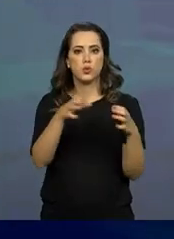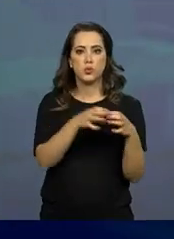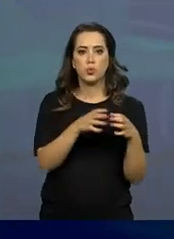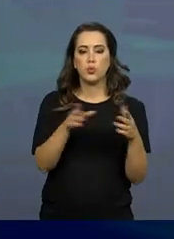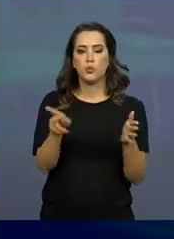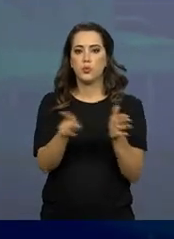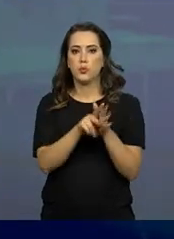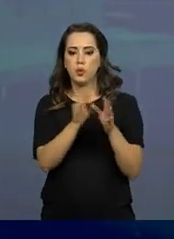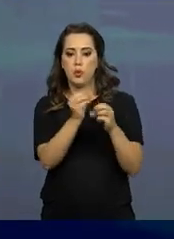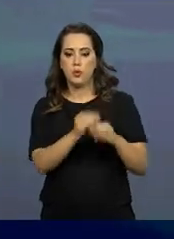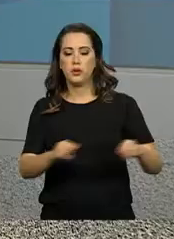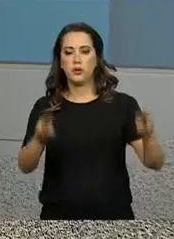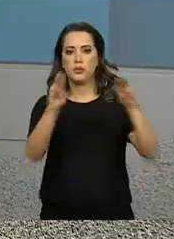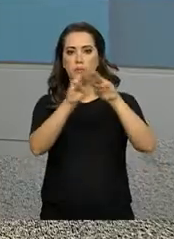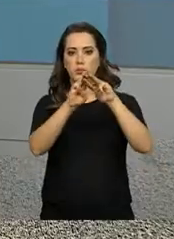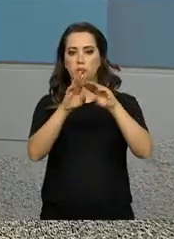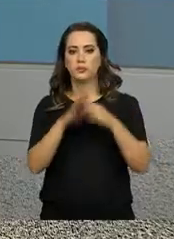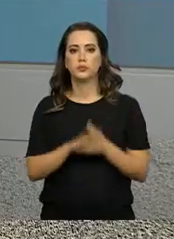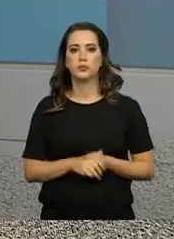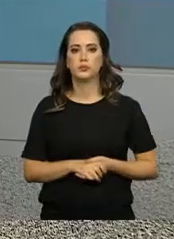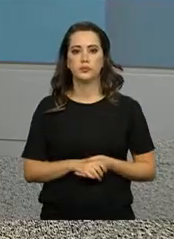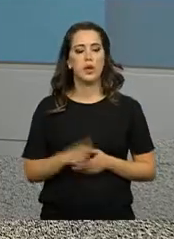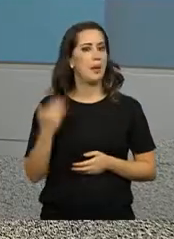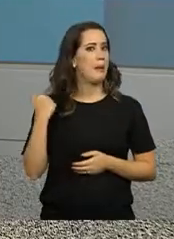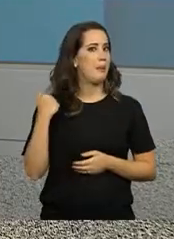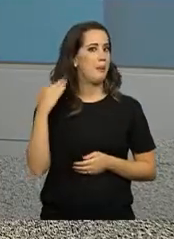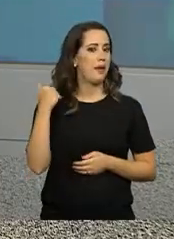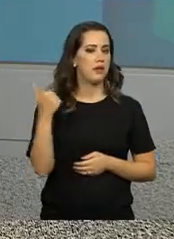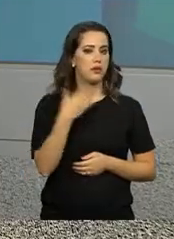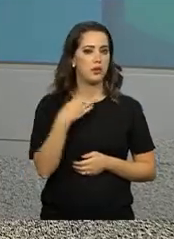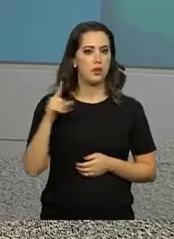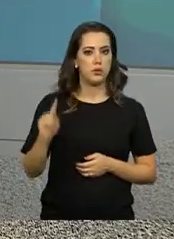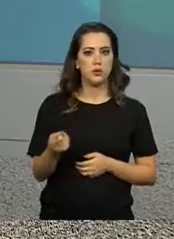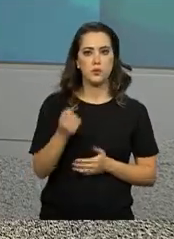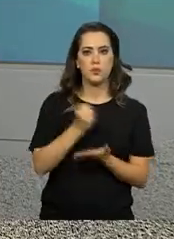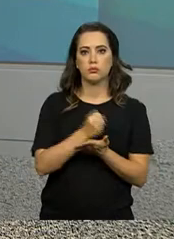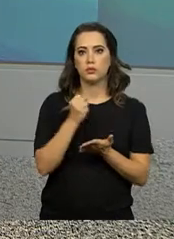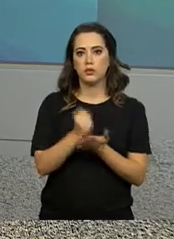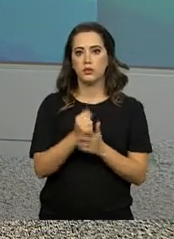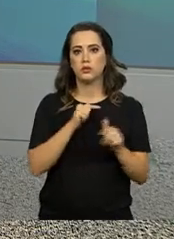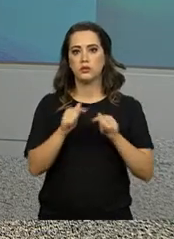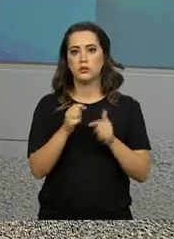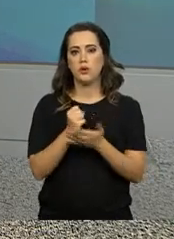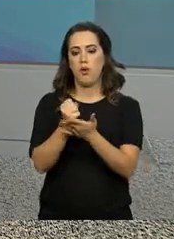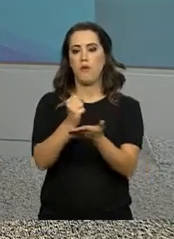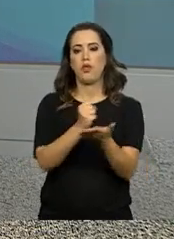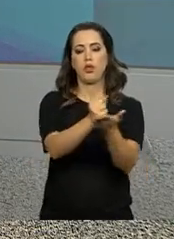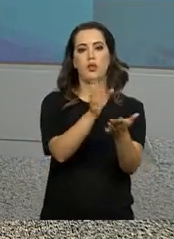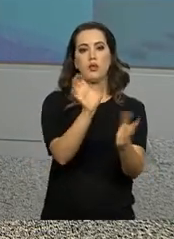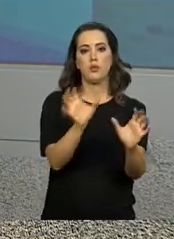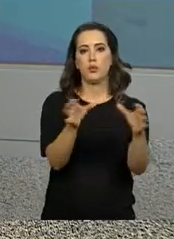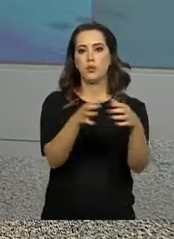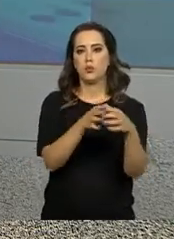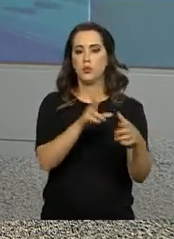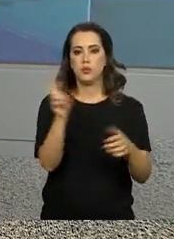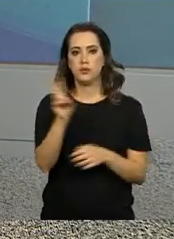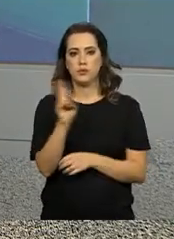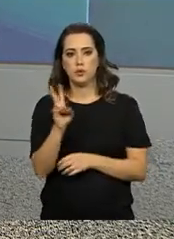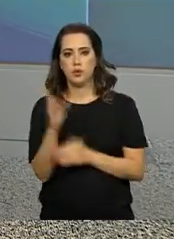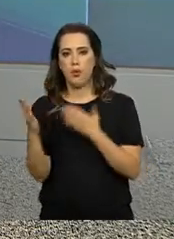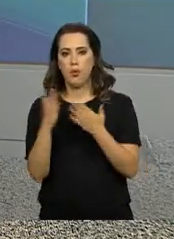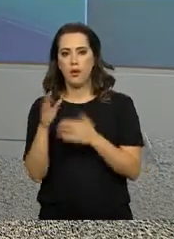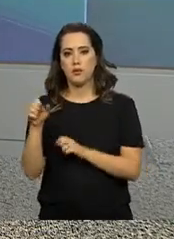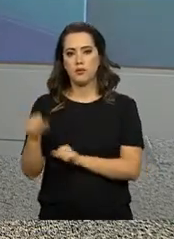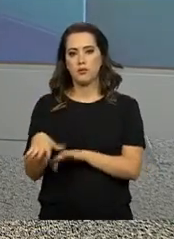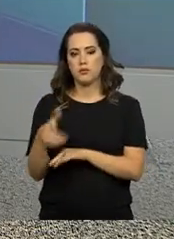às Nações Unidas. E mais de 14 mil carteiras de trabalho foram emitidas para os venezuelanos no período de setembro